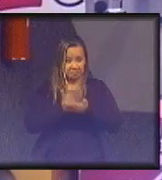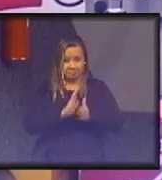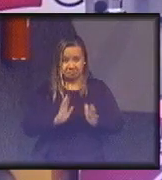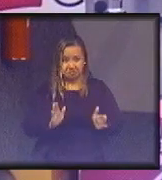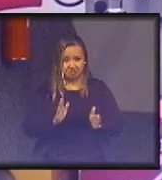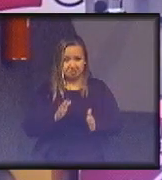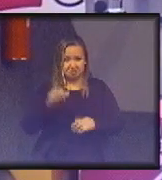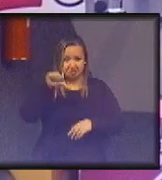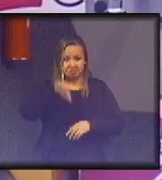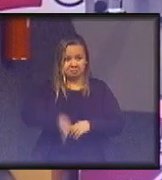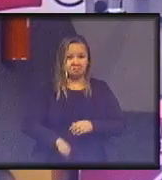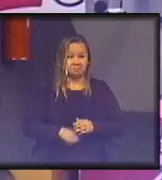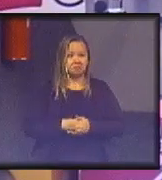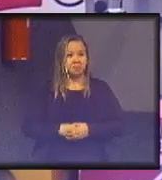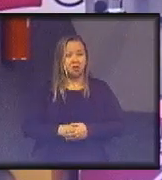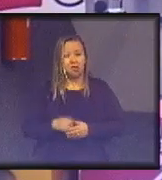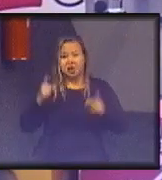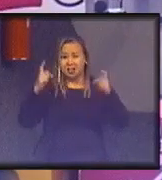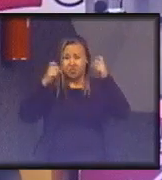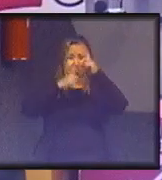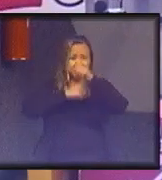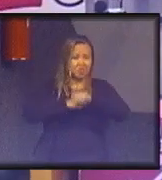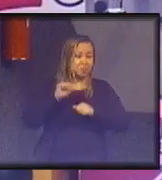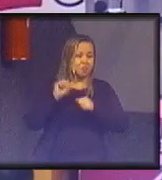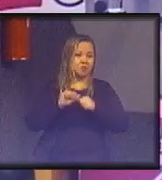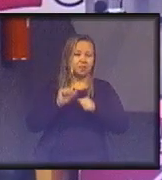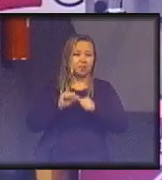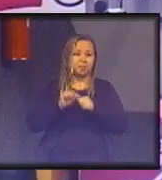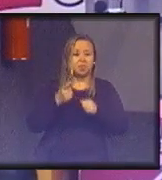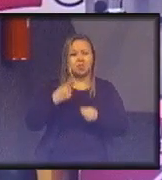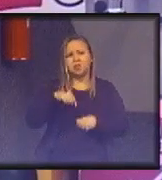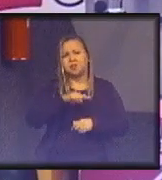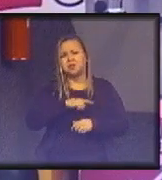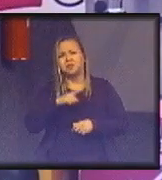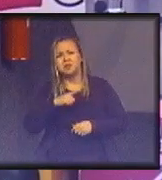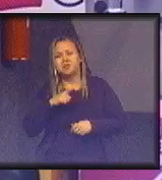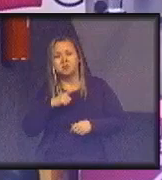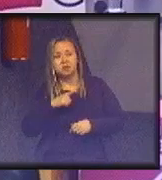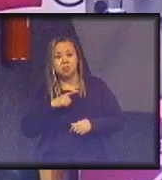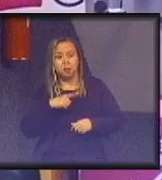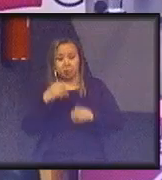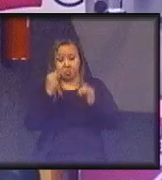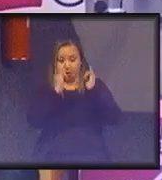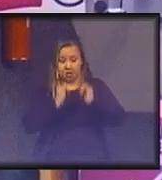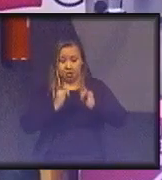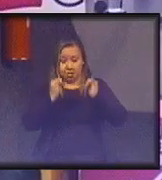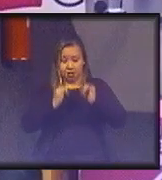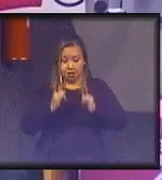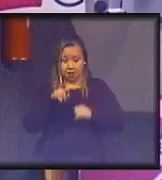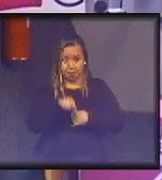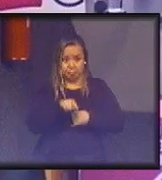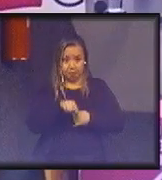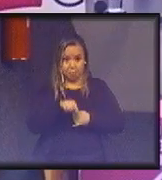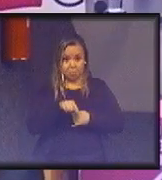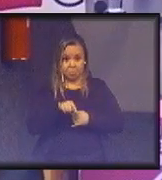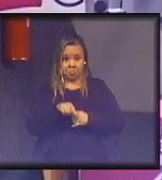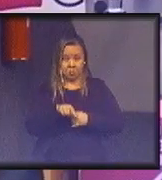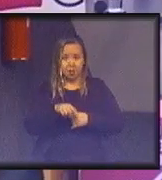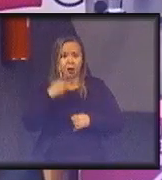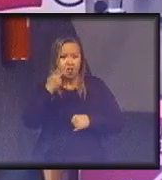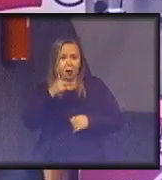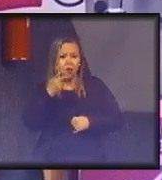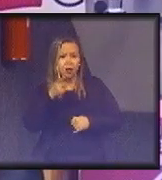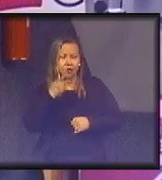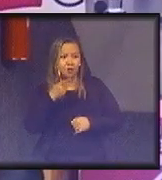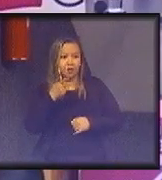nodular, que é o mais difícil de fazer. A gente tem uma planta desse tipo de tubulação no Brasil, cujo forno, o